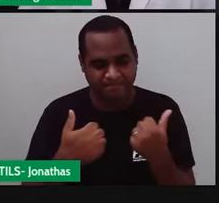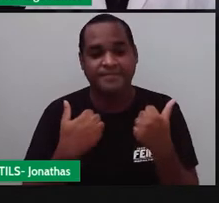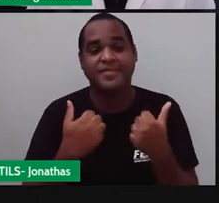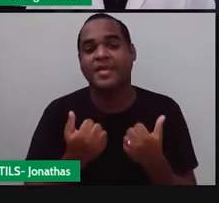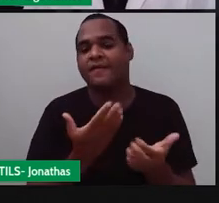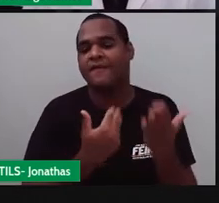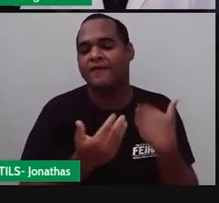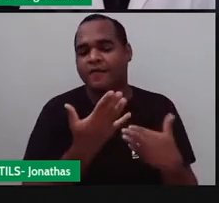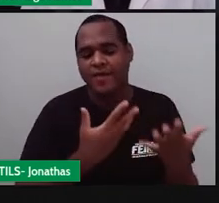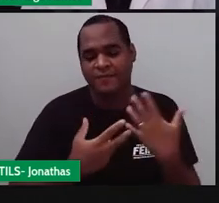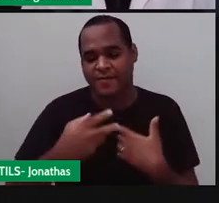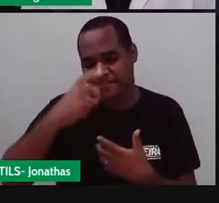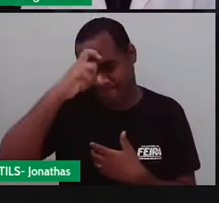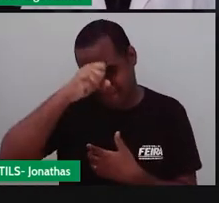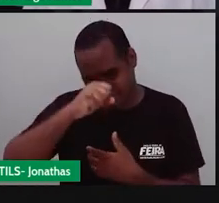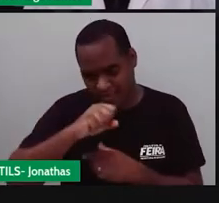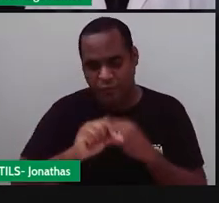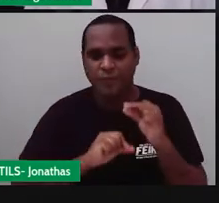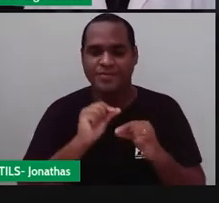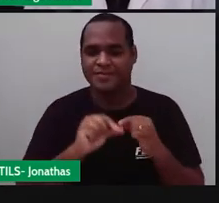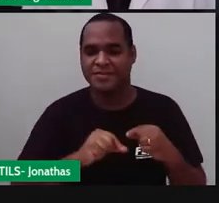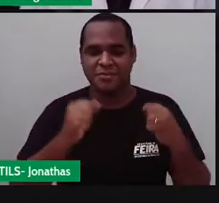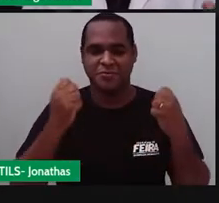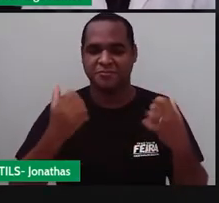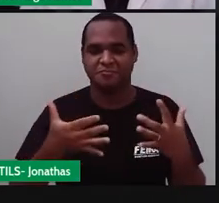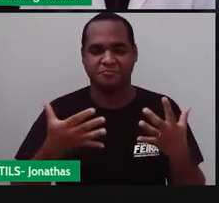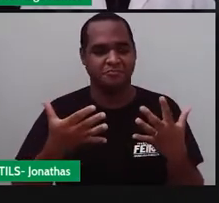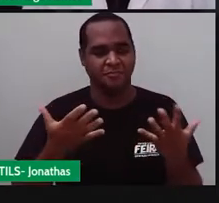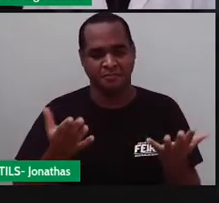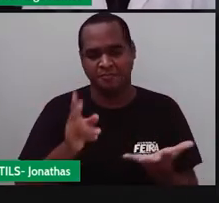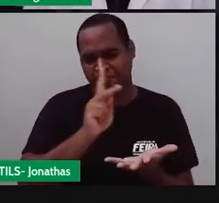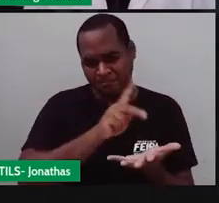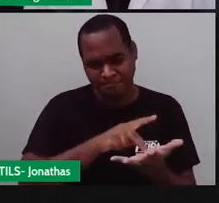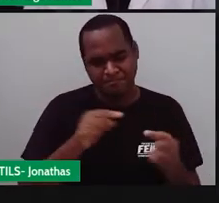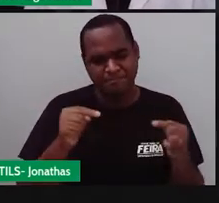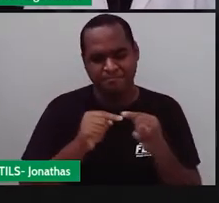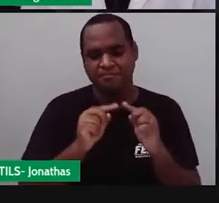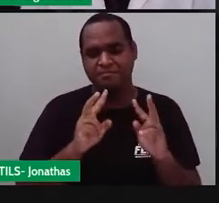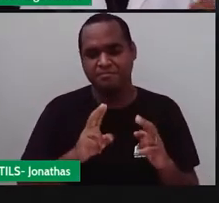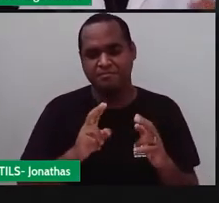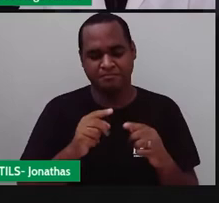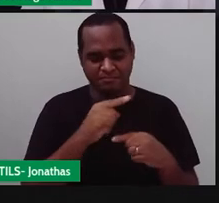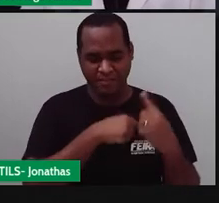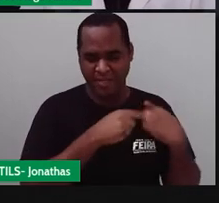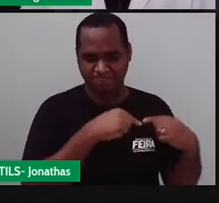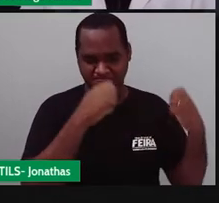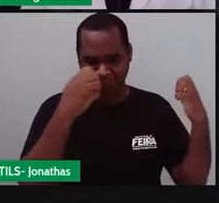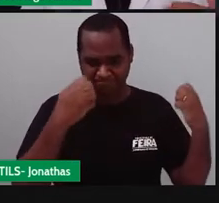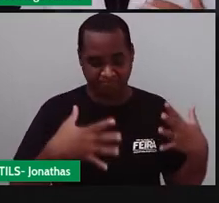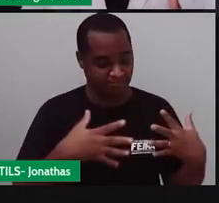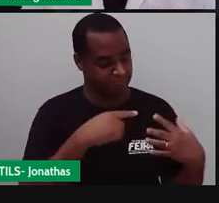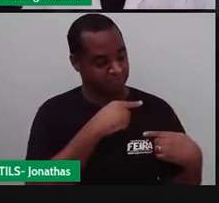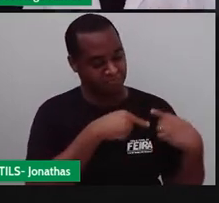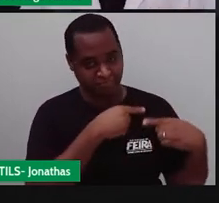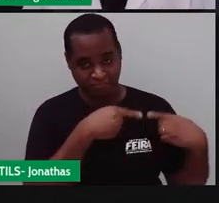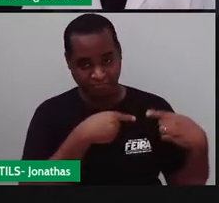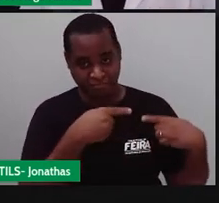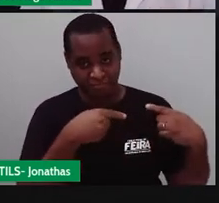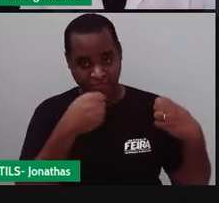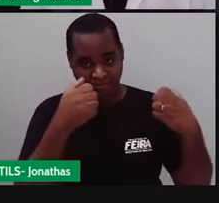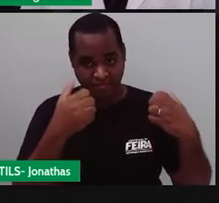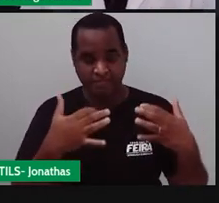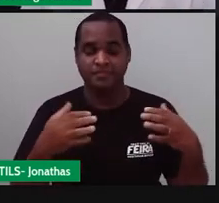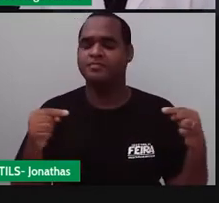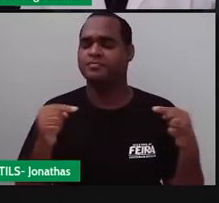vamos lá, vamos para a nossa aula, o que é que a gente vai aprender? Na verdade, essa aula acaba sendo uma continuidade, uma continuação